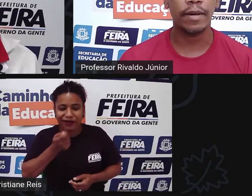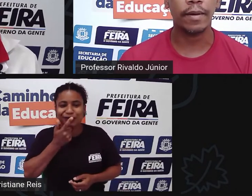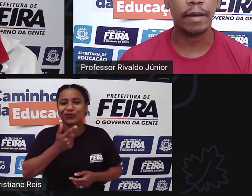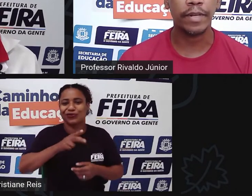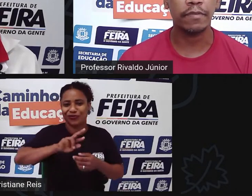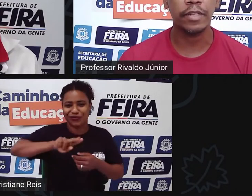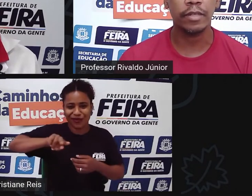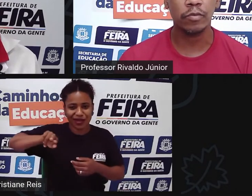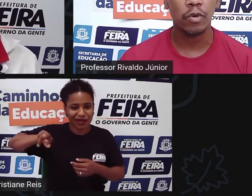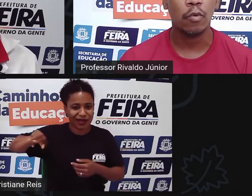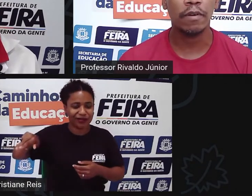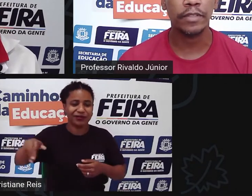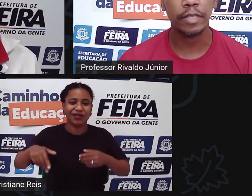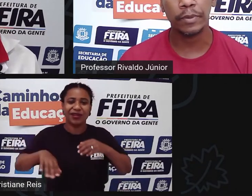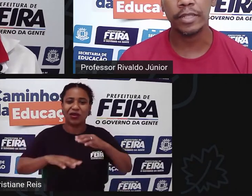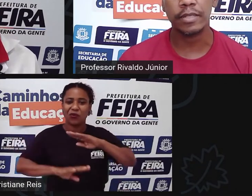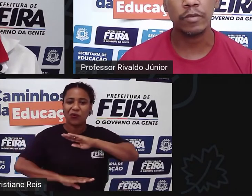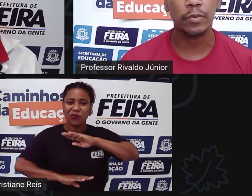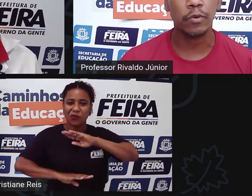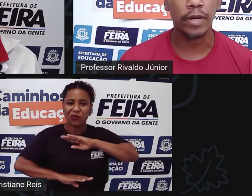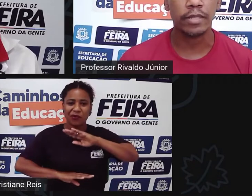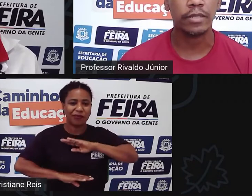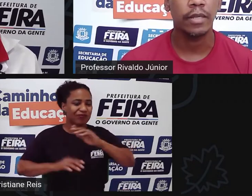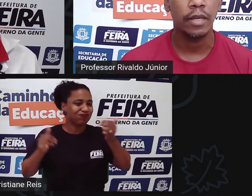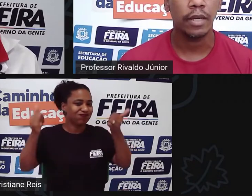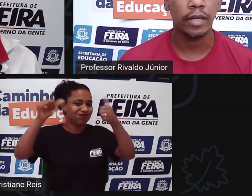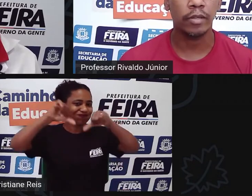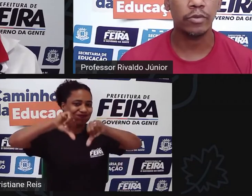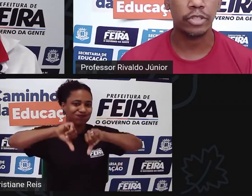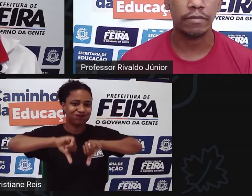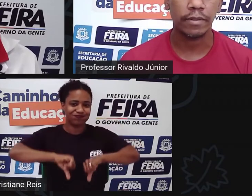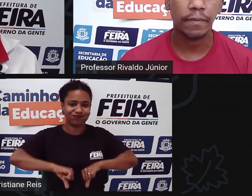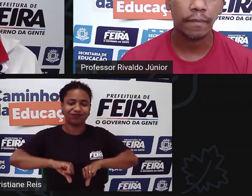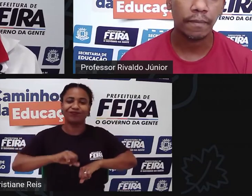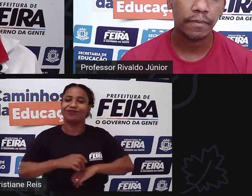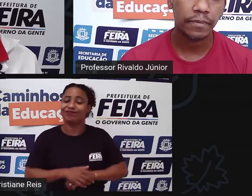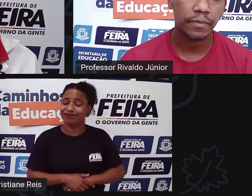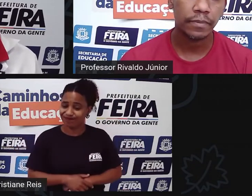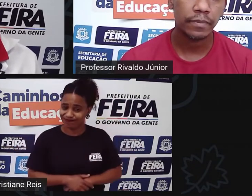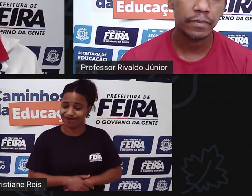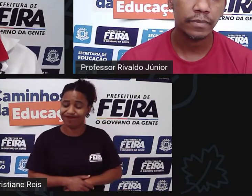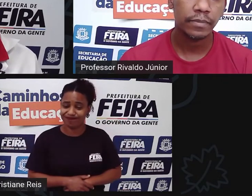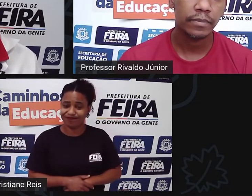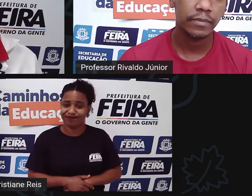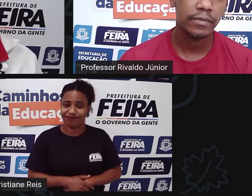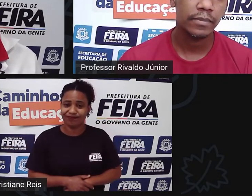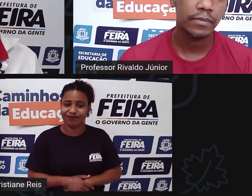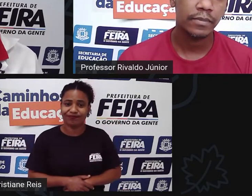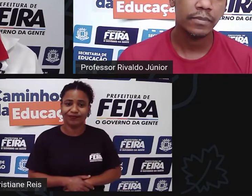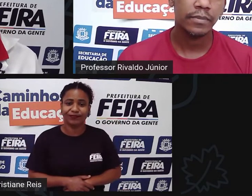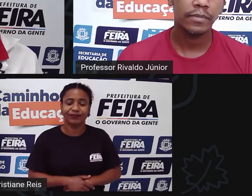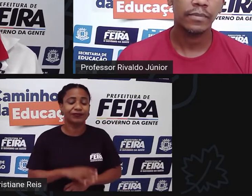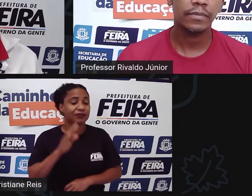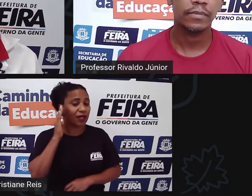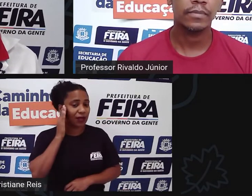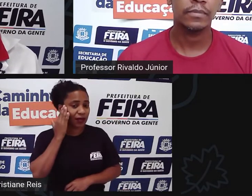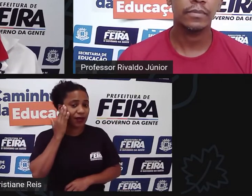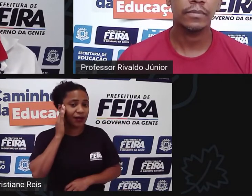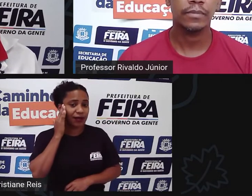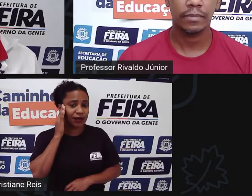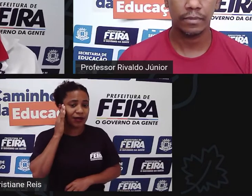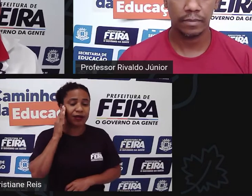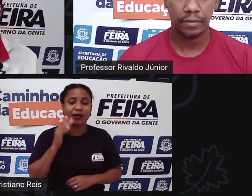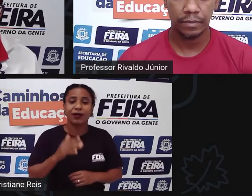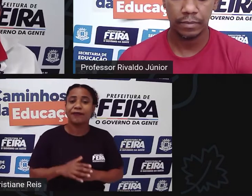que acaba abreviando uma vida que poderia ser um pouco mais longeva. Entendi. E o que é a gente